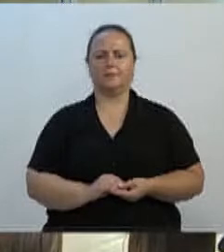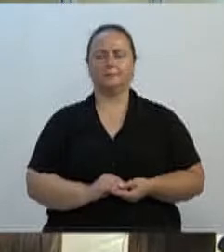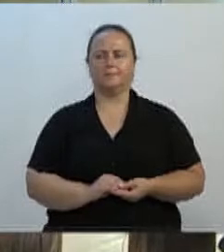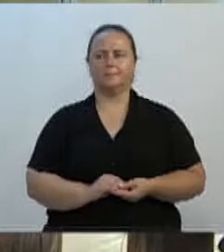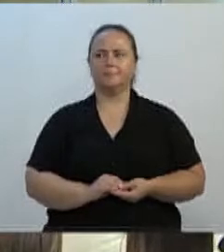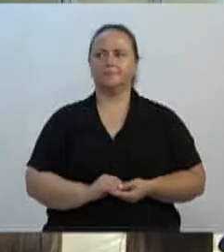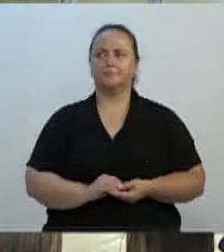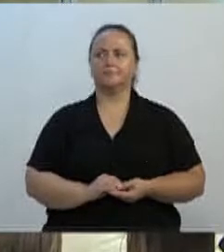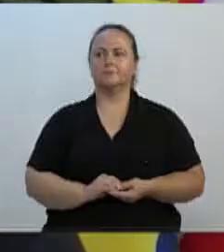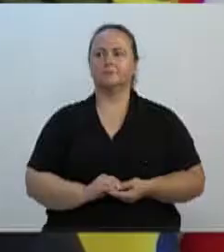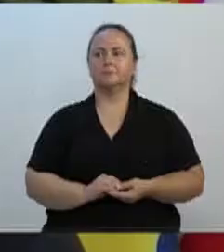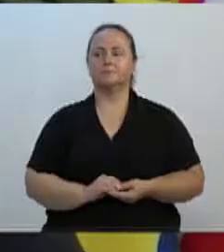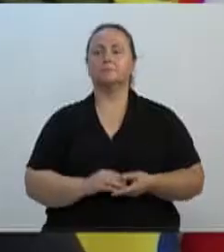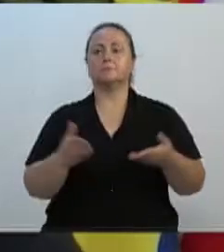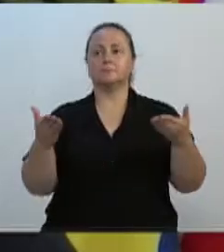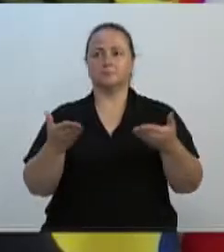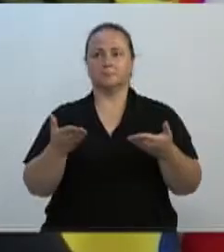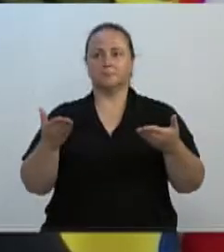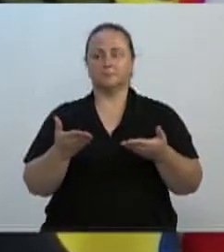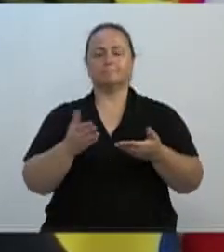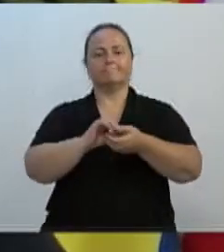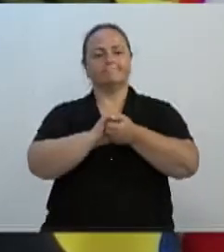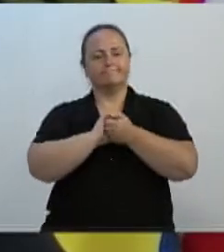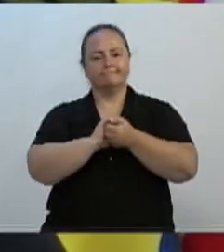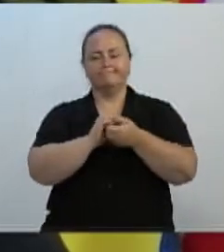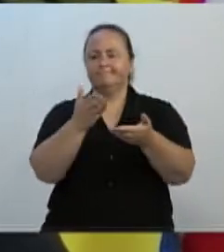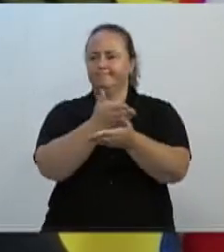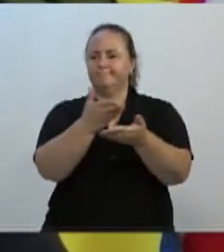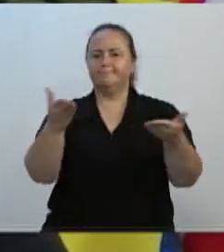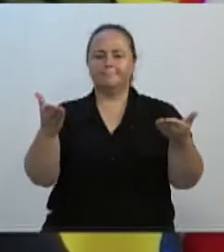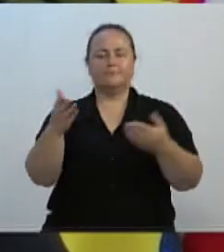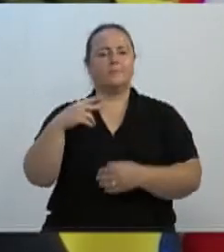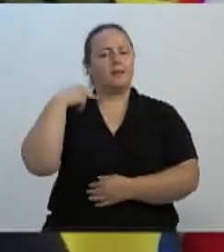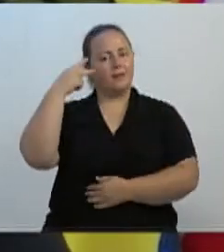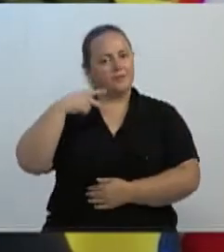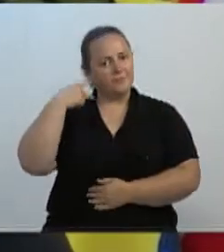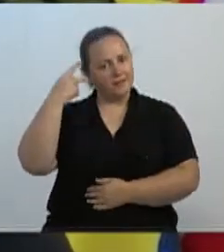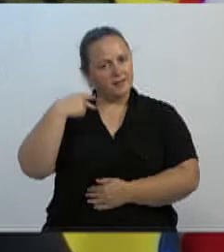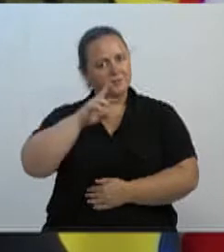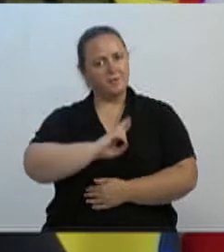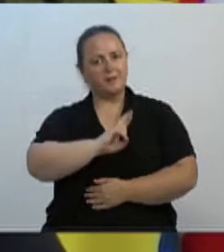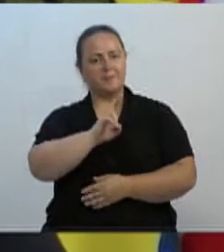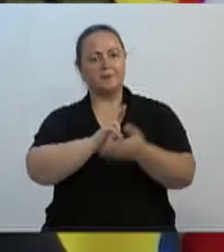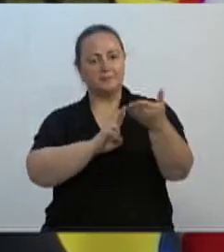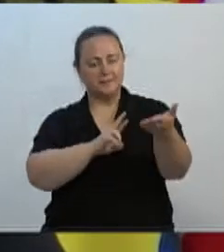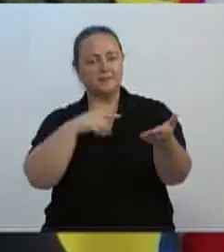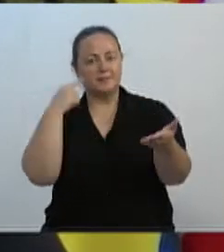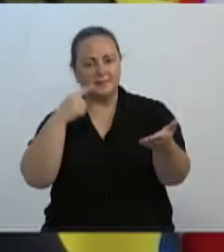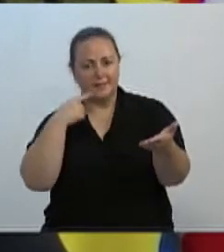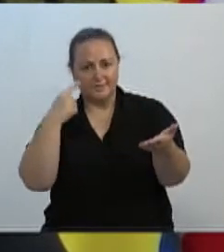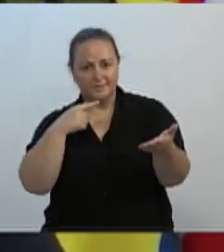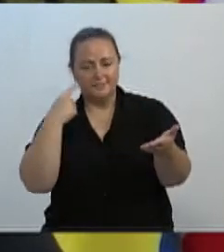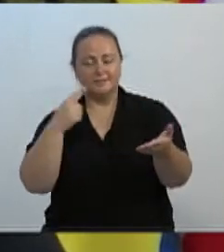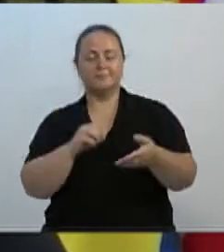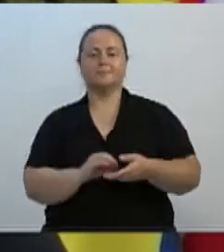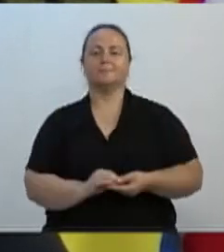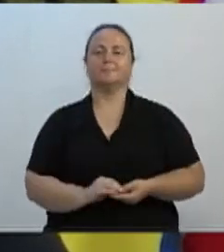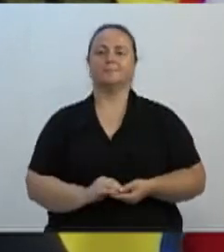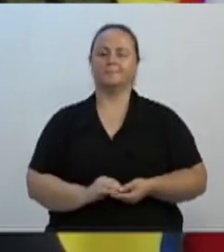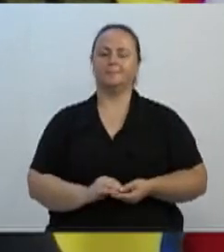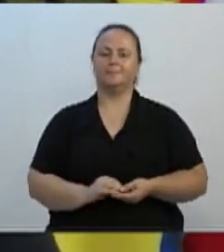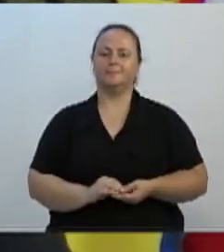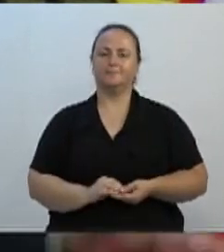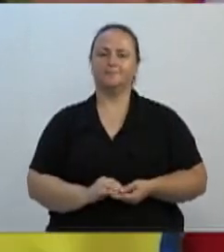Inicialmente, gostaria de cumprimentar os vereadores, em nome da pessoa do presidente, o senhor vereador Marcelo Lanzarim,